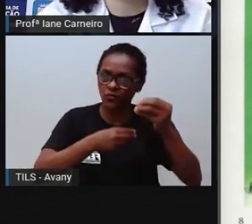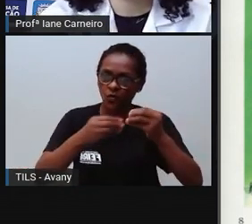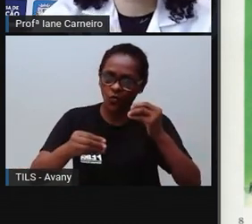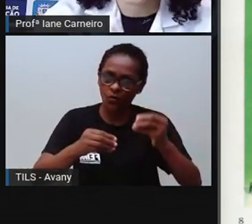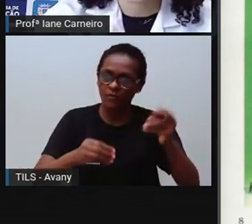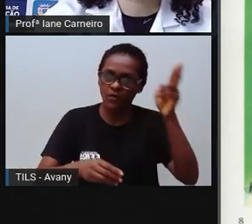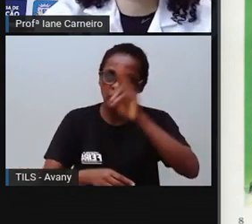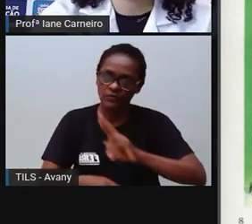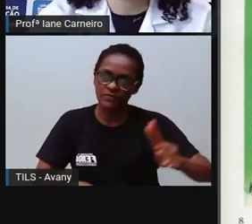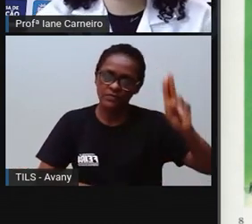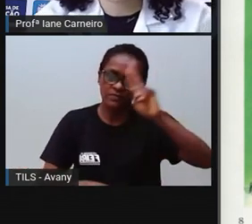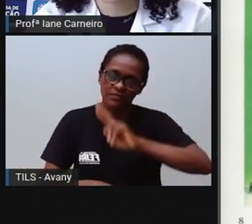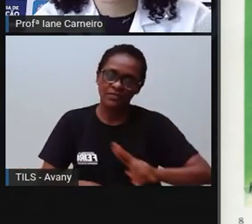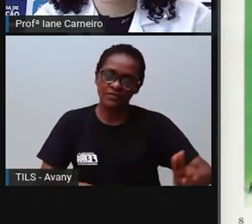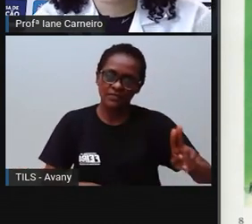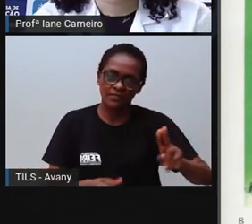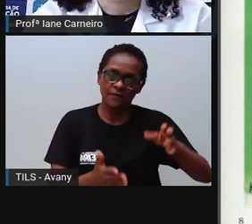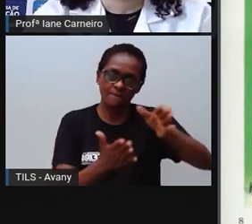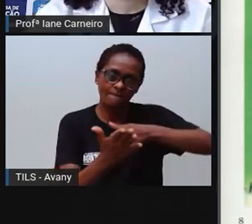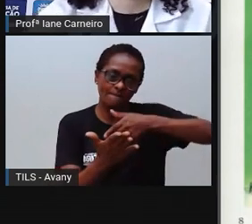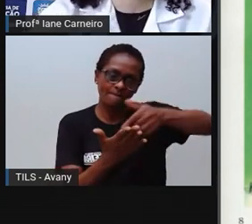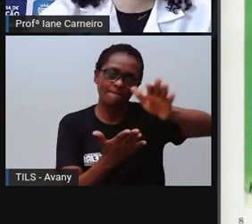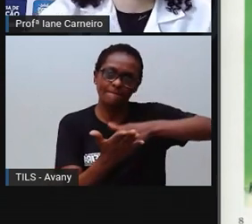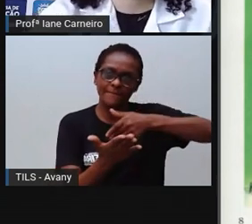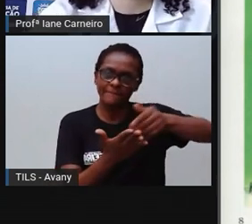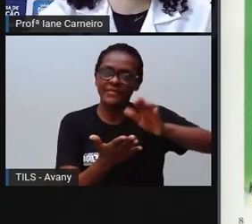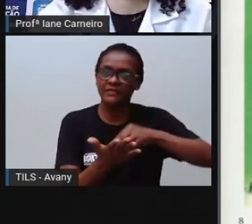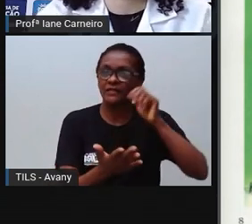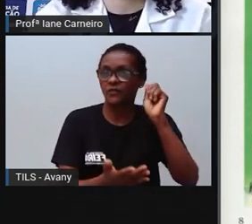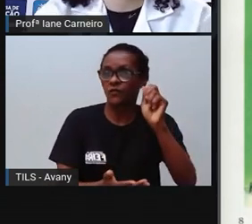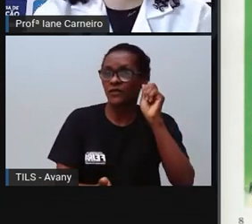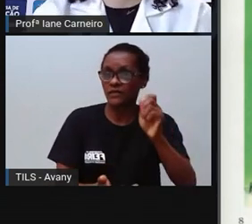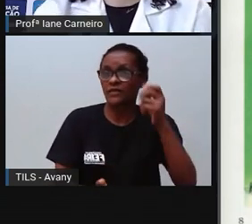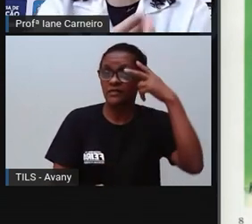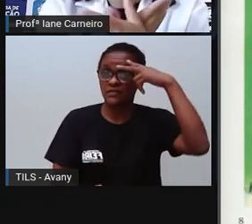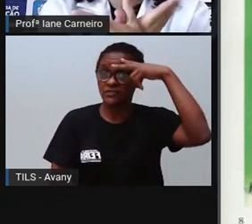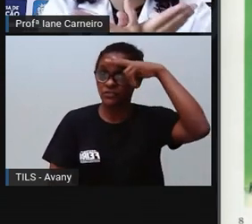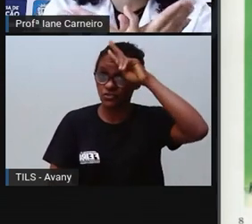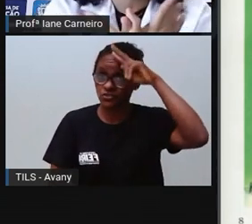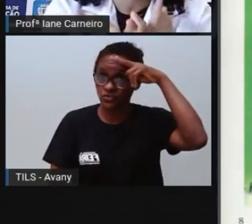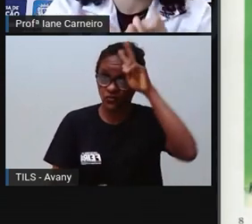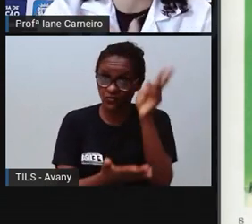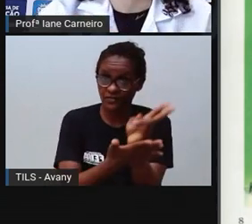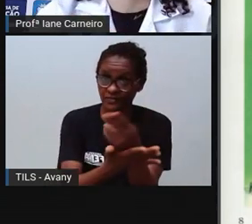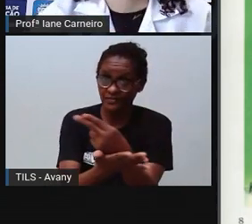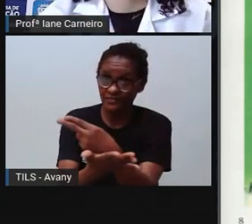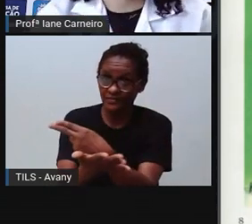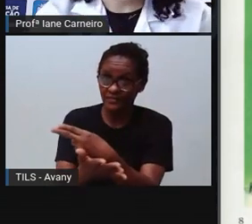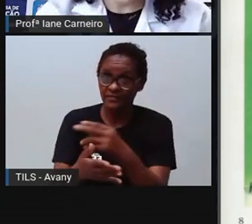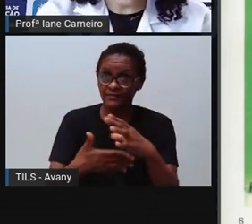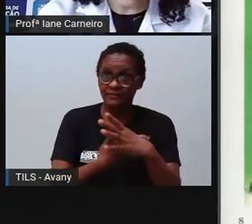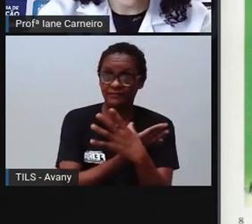contar uma história com as minhas mãos. Este gesto significa borboleta.